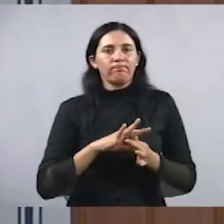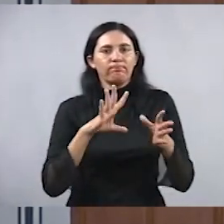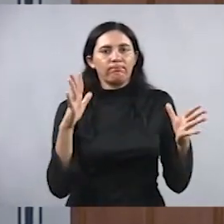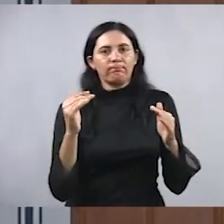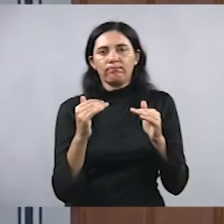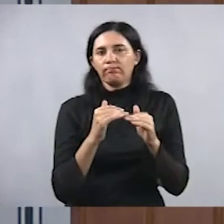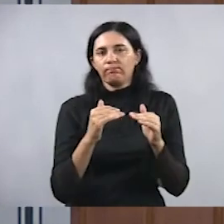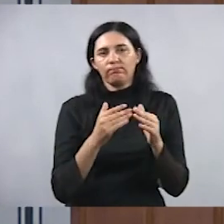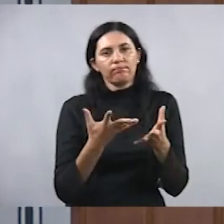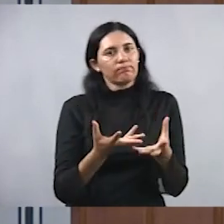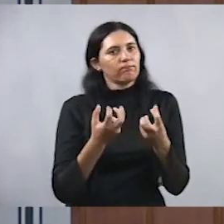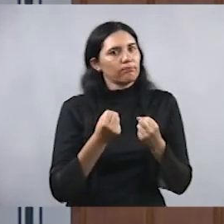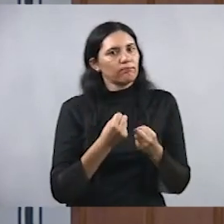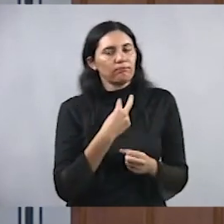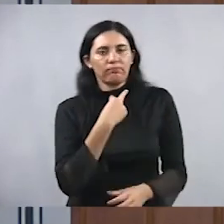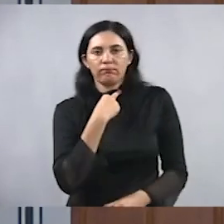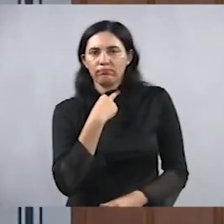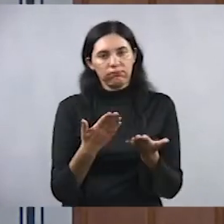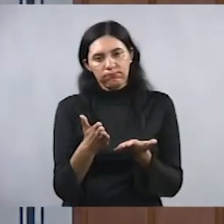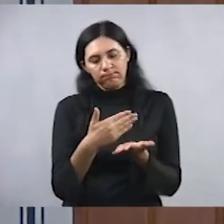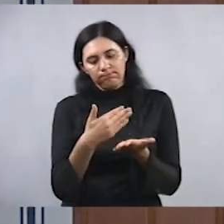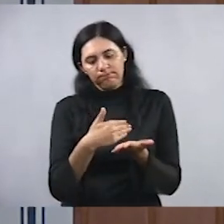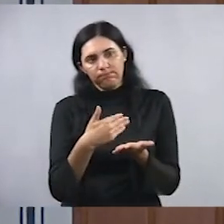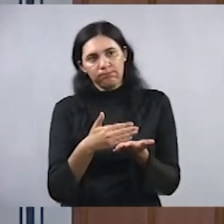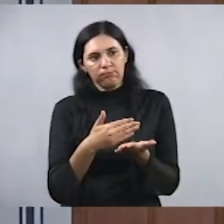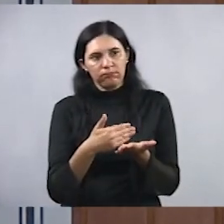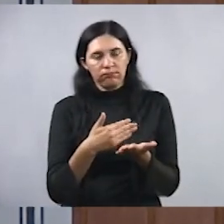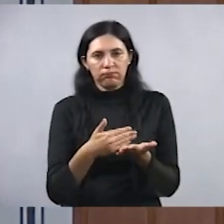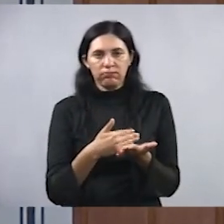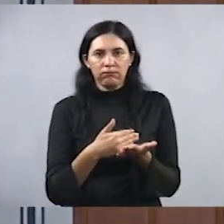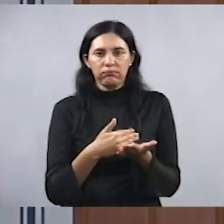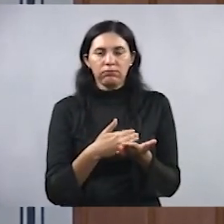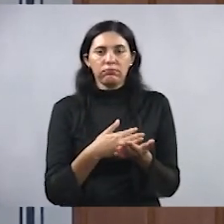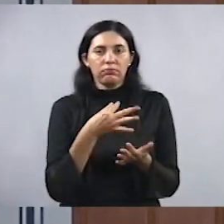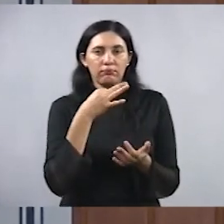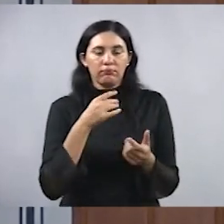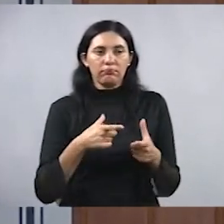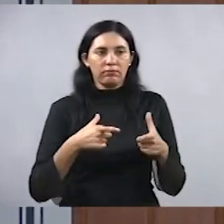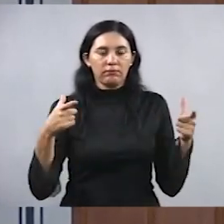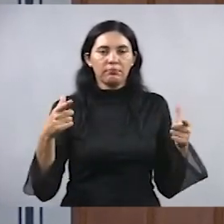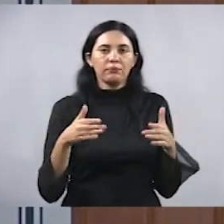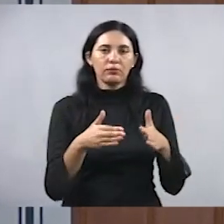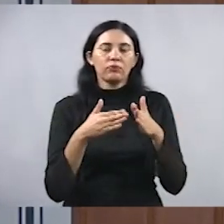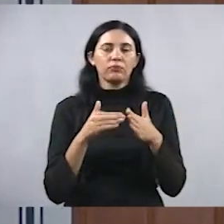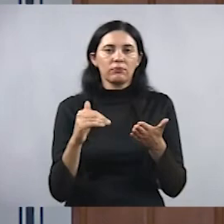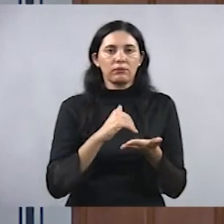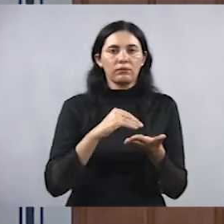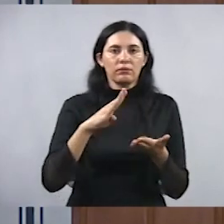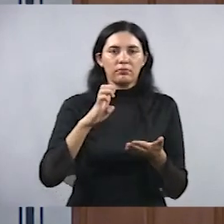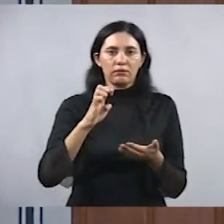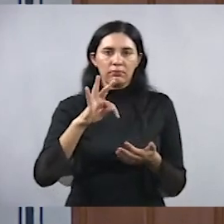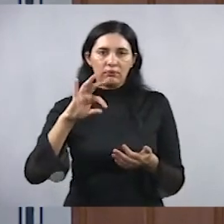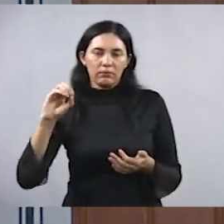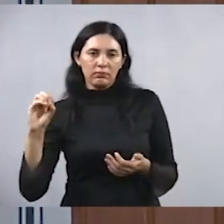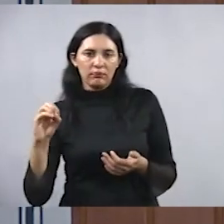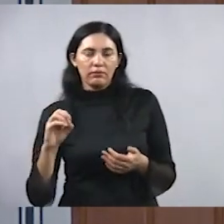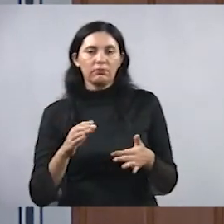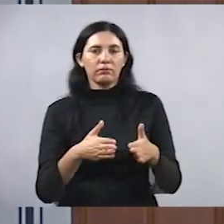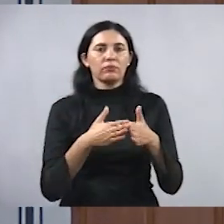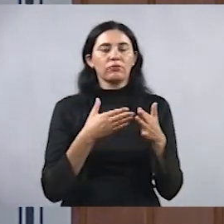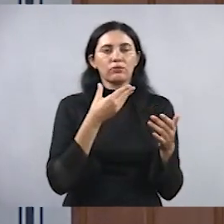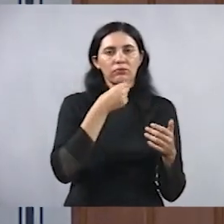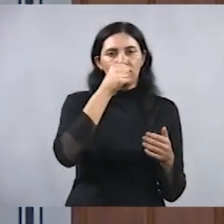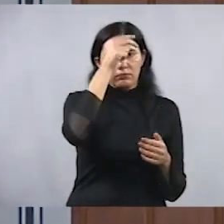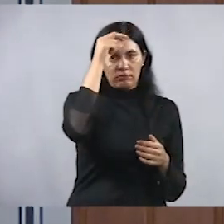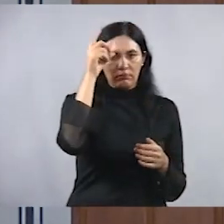concordar e aceitar uma situação como essa. Mas eu quero pedir ao secretário Beto Cavallari, quero pedir ao prefeito Daniel,